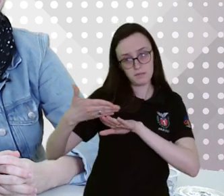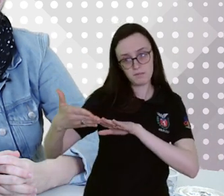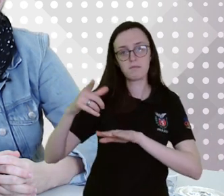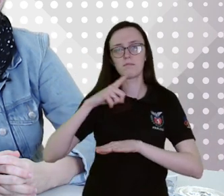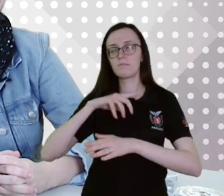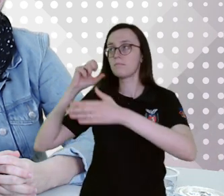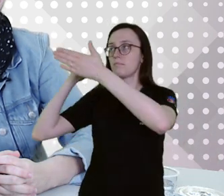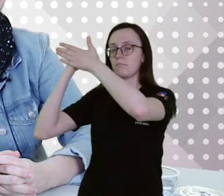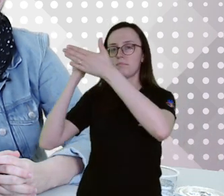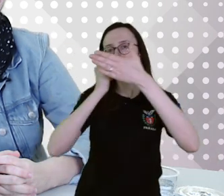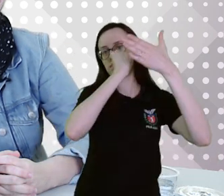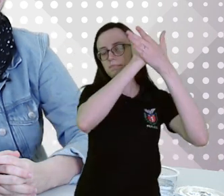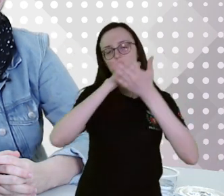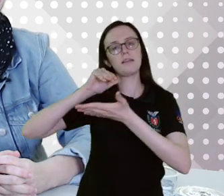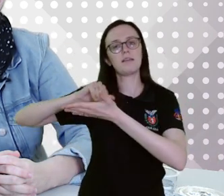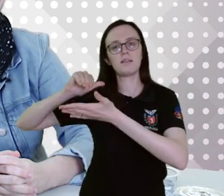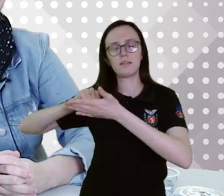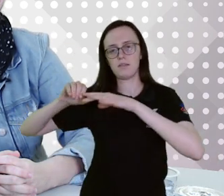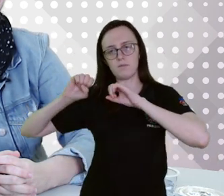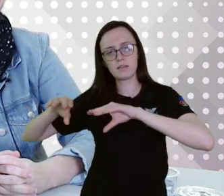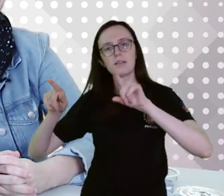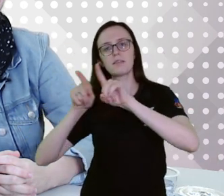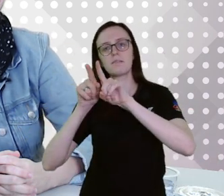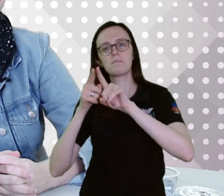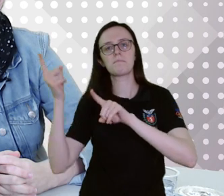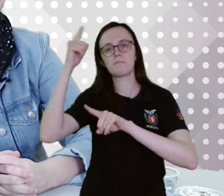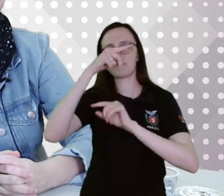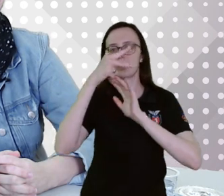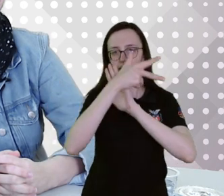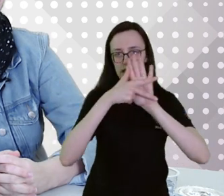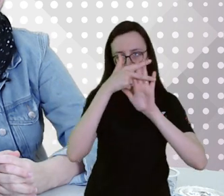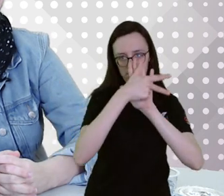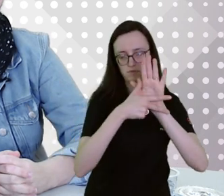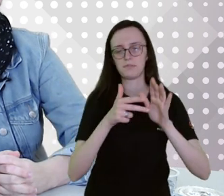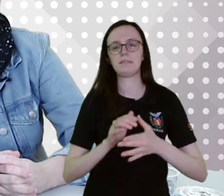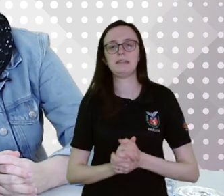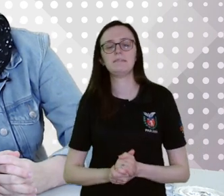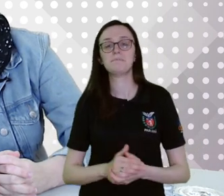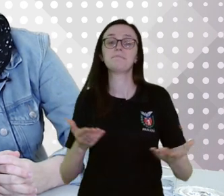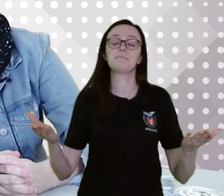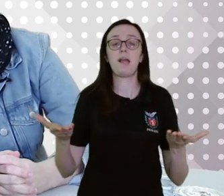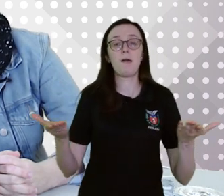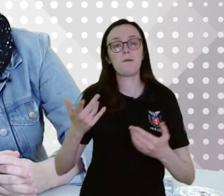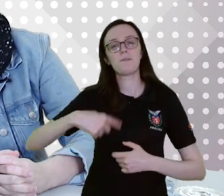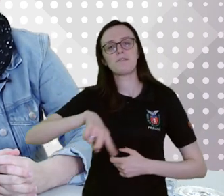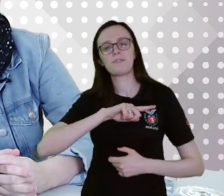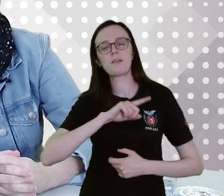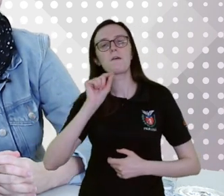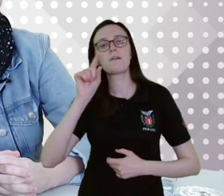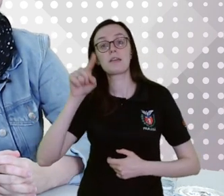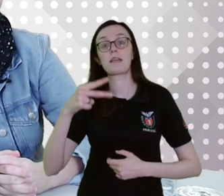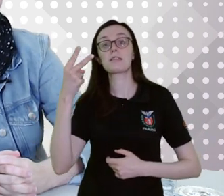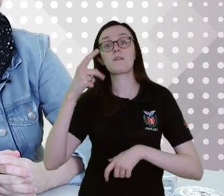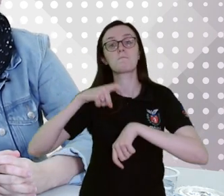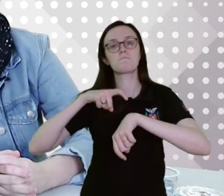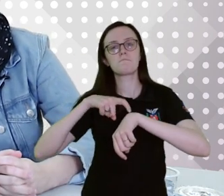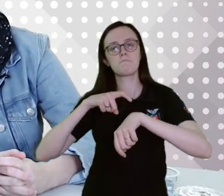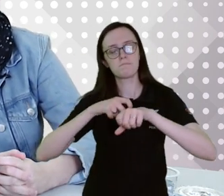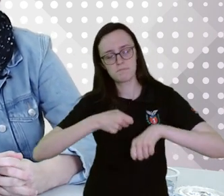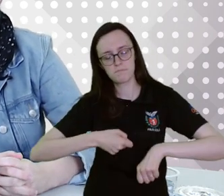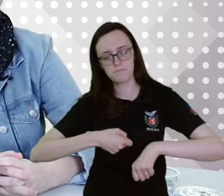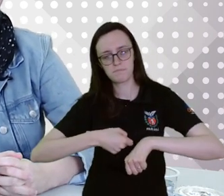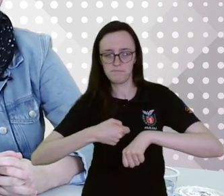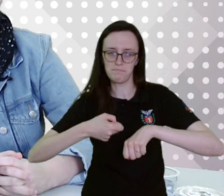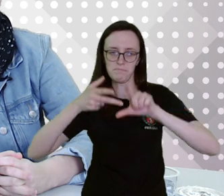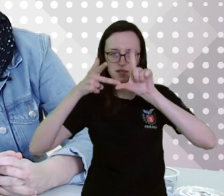o logo da Secretaria de Educação e o canal do professor. Então, hoje nós teremos nosso segundo momento, aqui com a